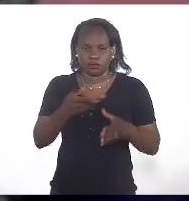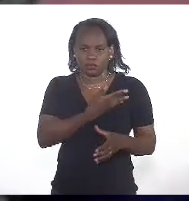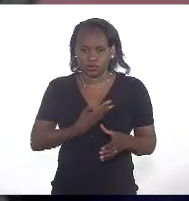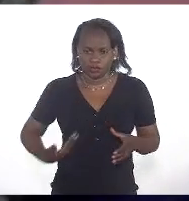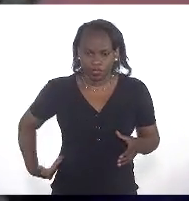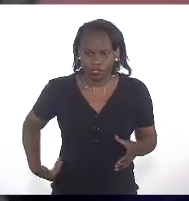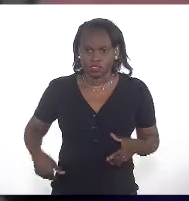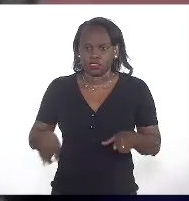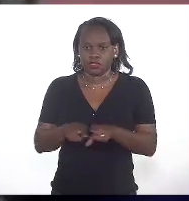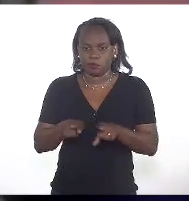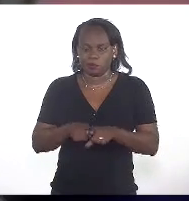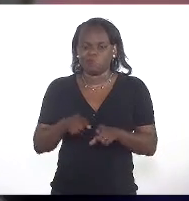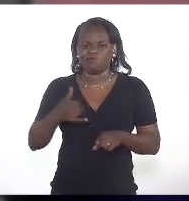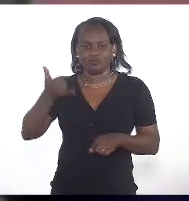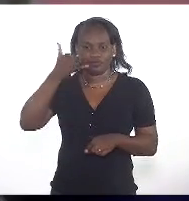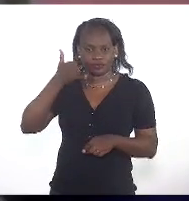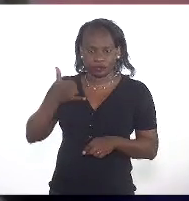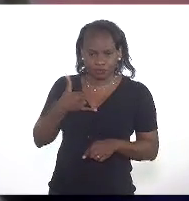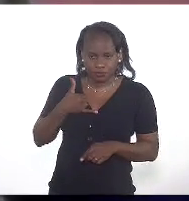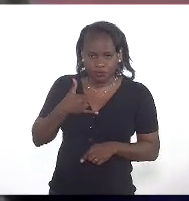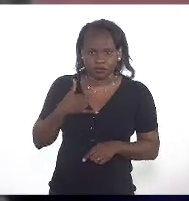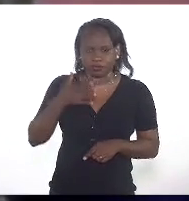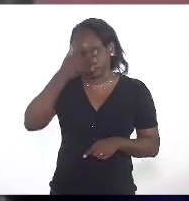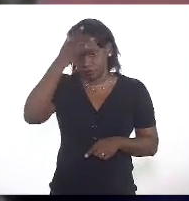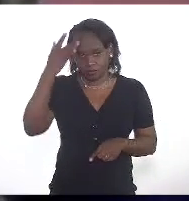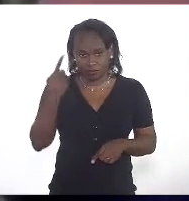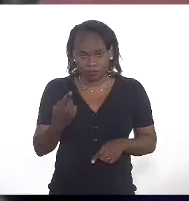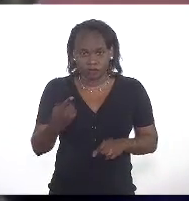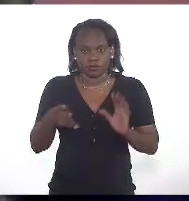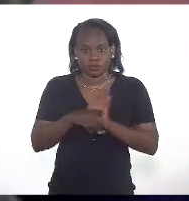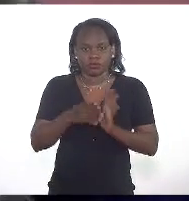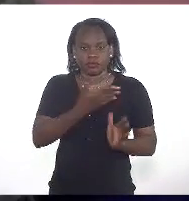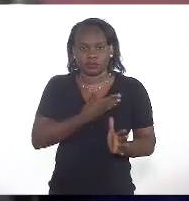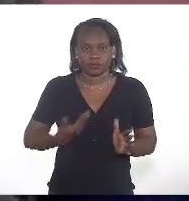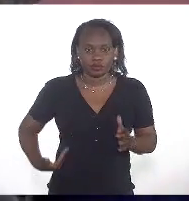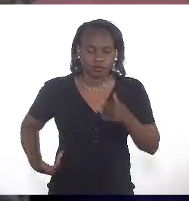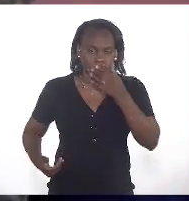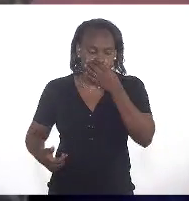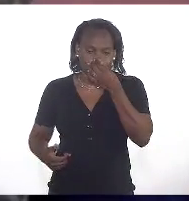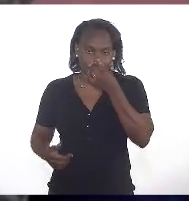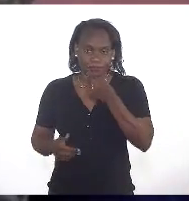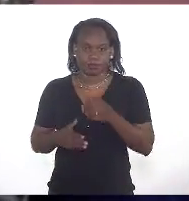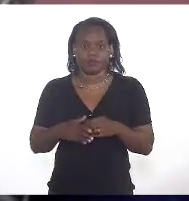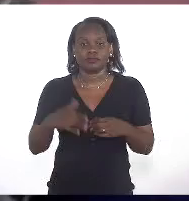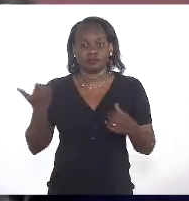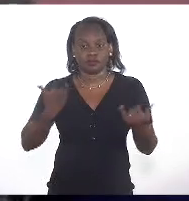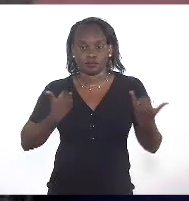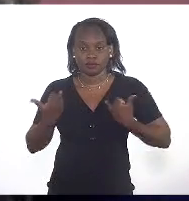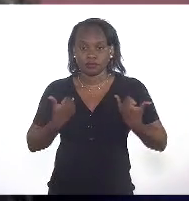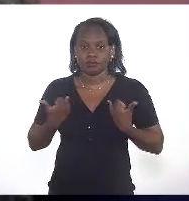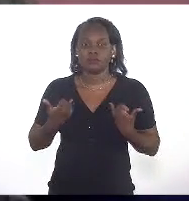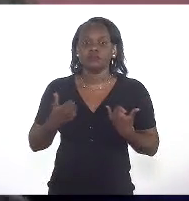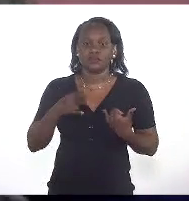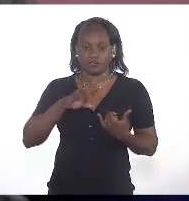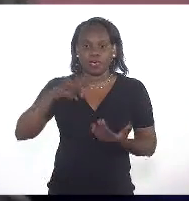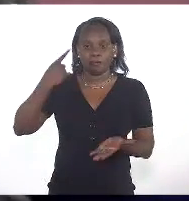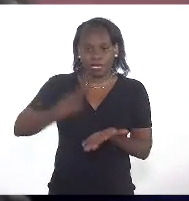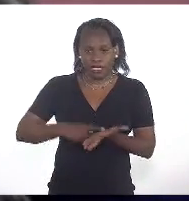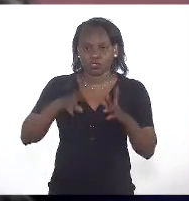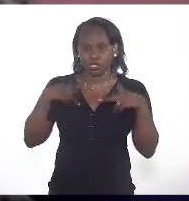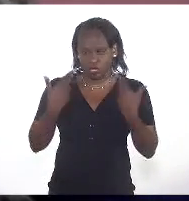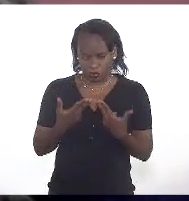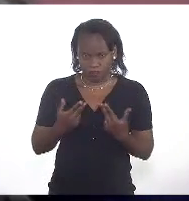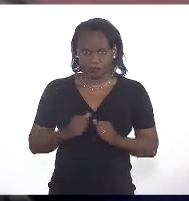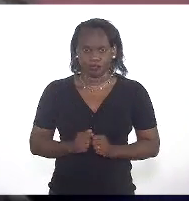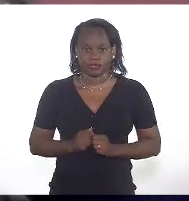eu recebi uma ligação também de uma pessoa do próprio governo, informando que iria marcar essa reunião.